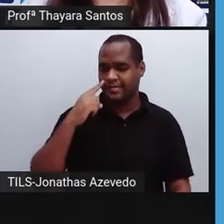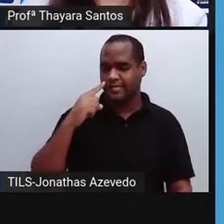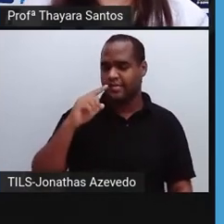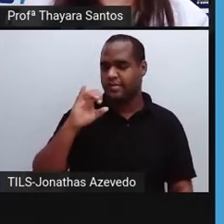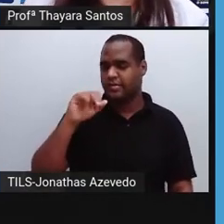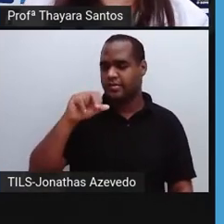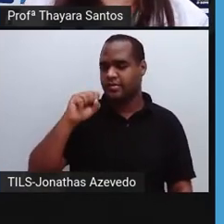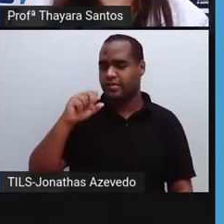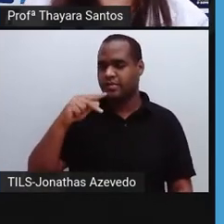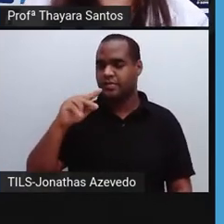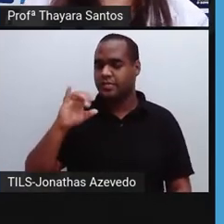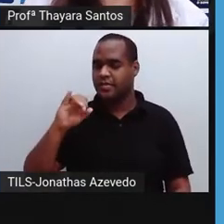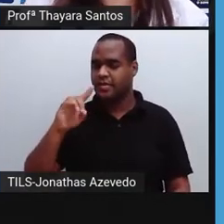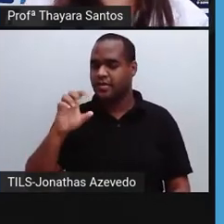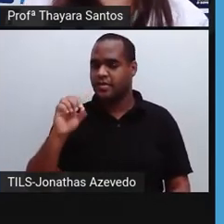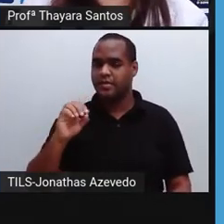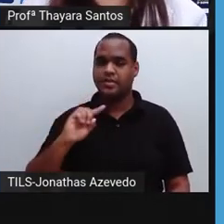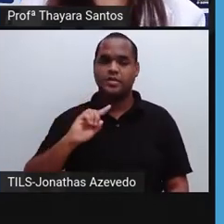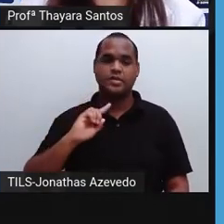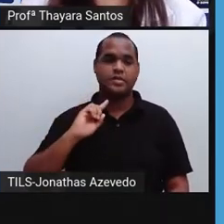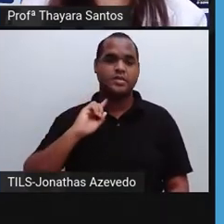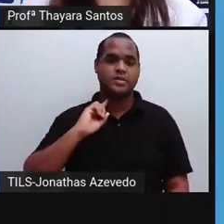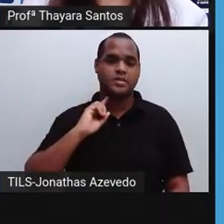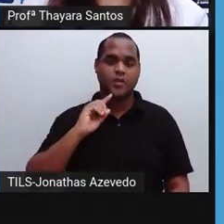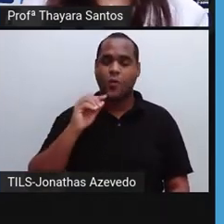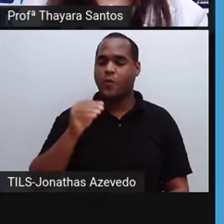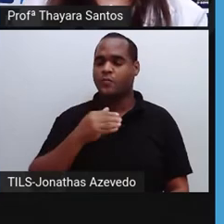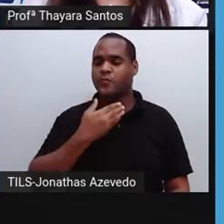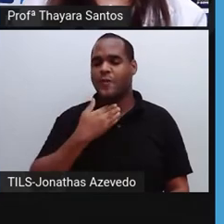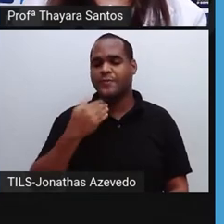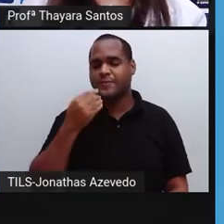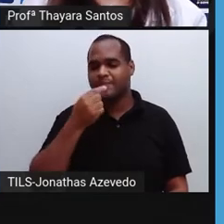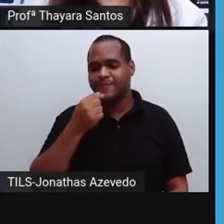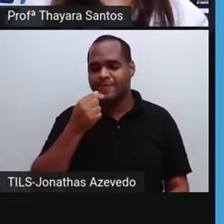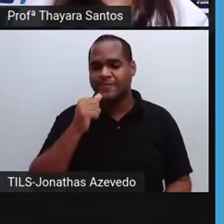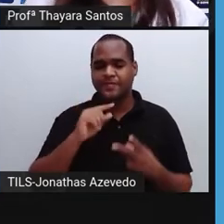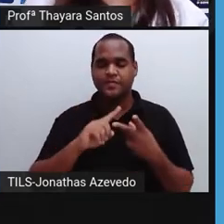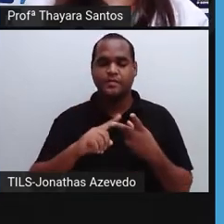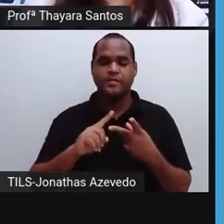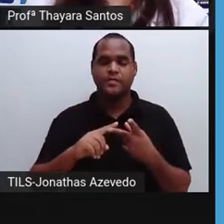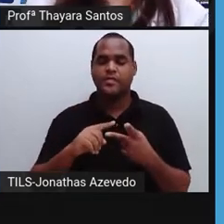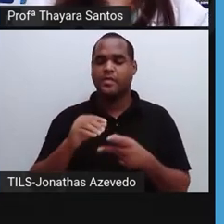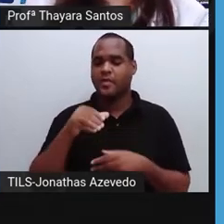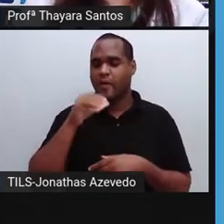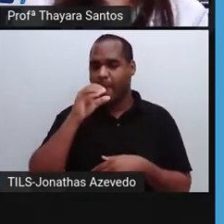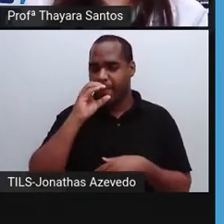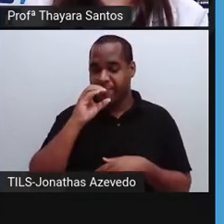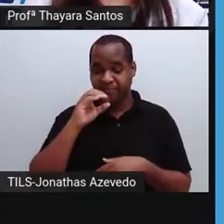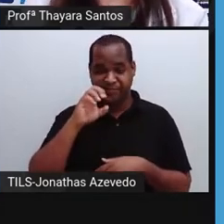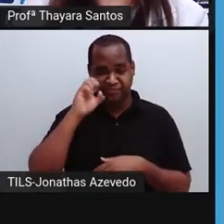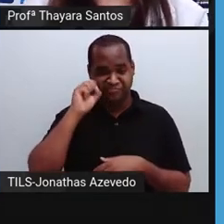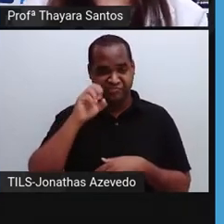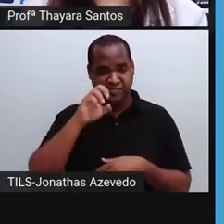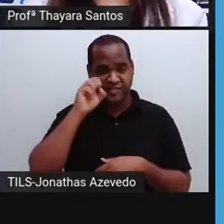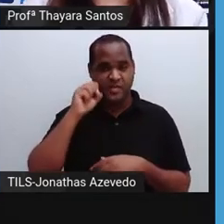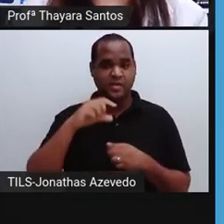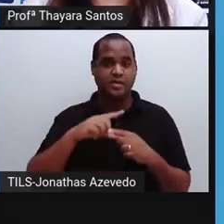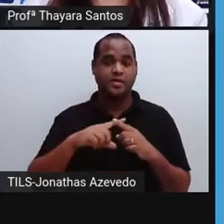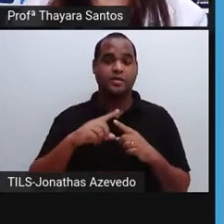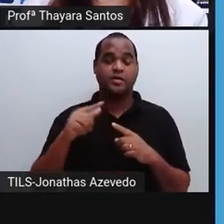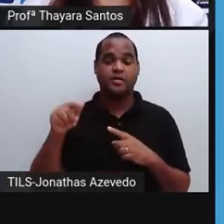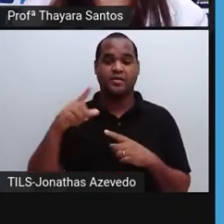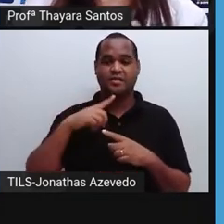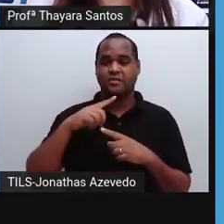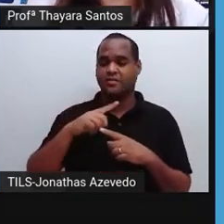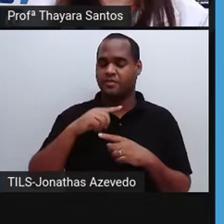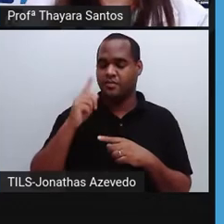insípida, quer dizer que ela não pode ter nenhum gosto. Ela precisa ser inodora, não pode ter cheiro. Ela precisa ser